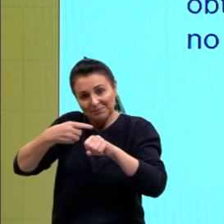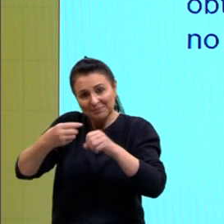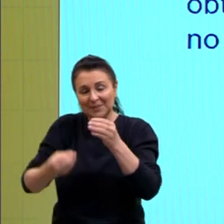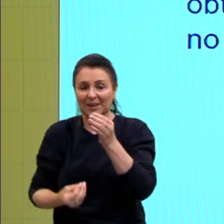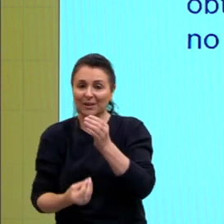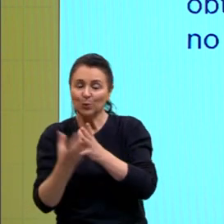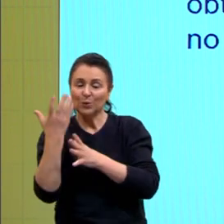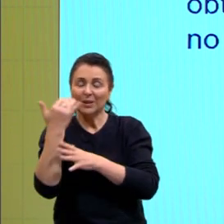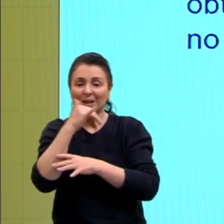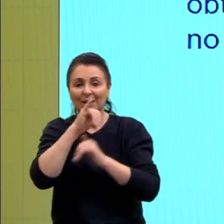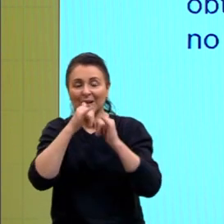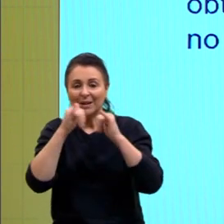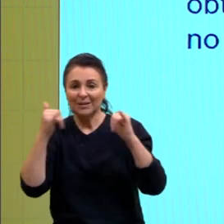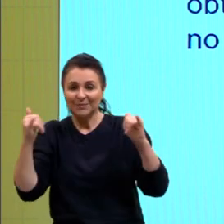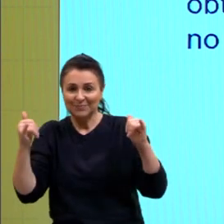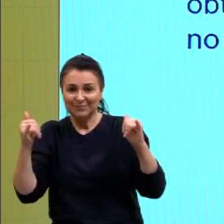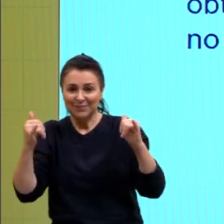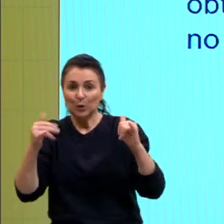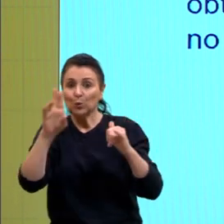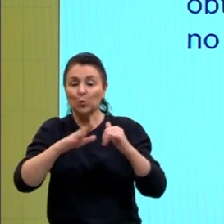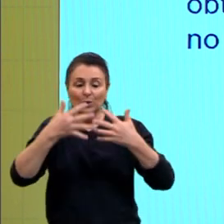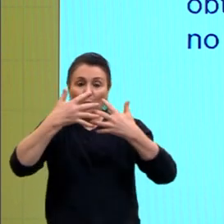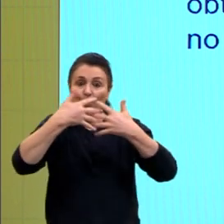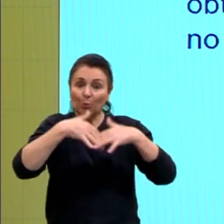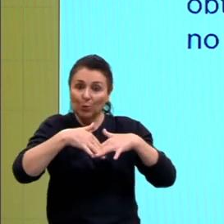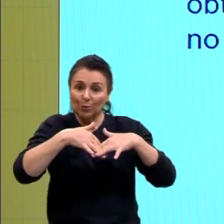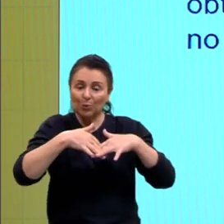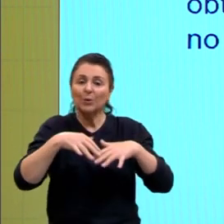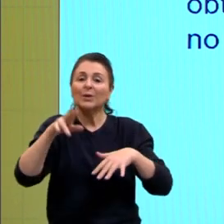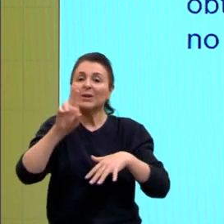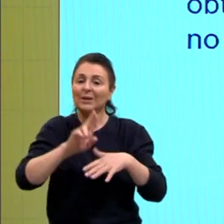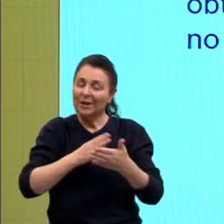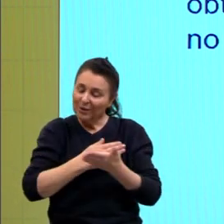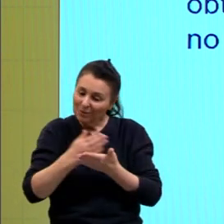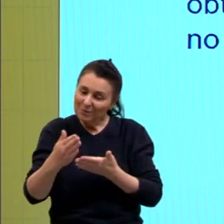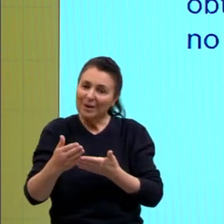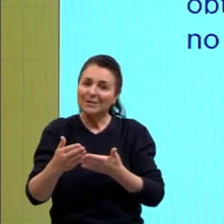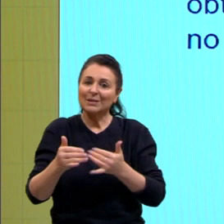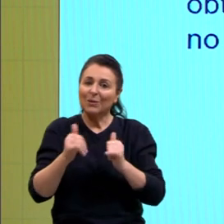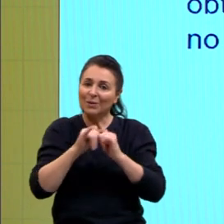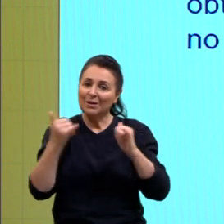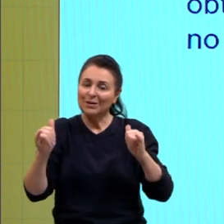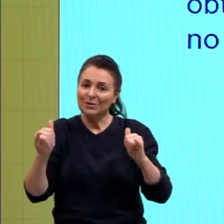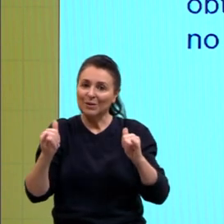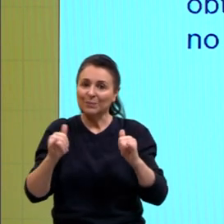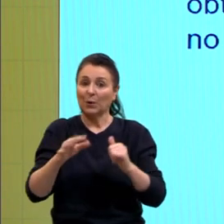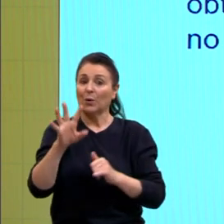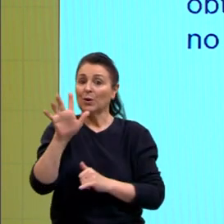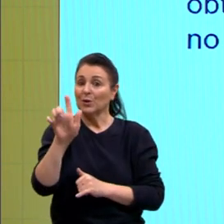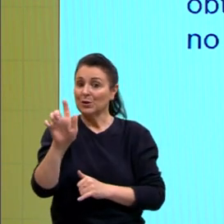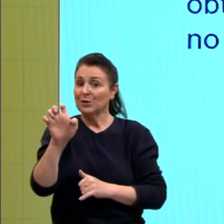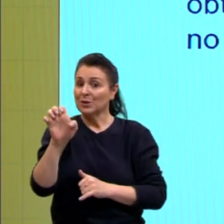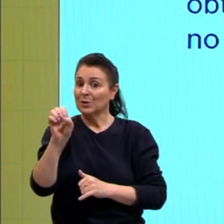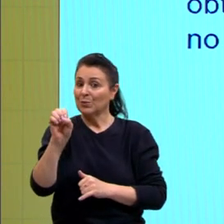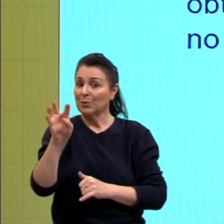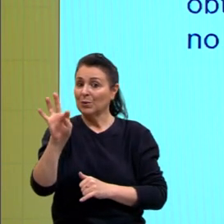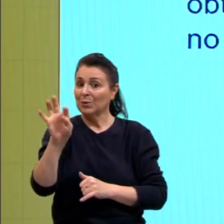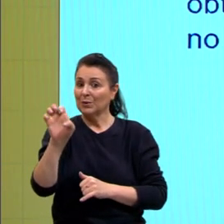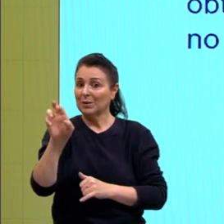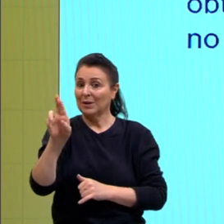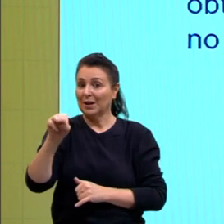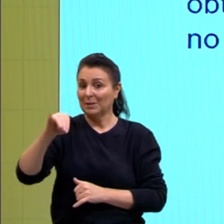um motor, né, e esse motor vai gerar essa, gerar essa energia elétrica, tá? Então, a geotérmica, em vez de eu utilizar